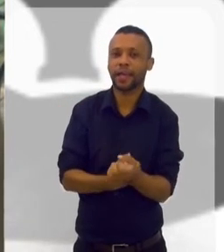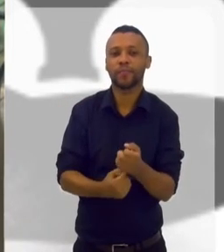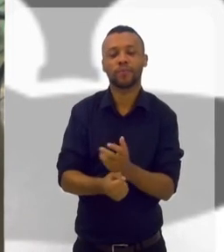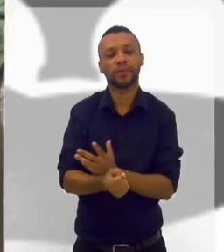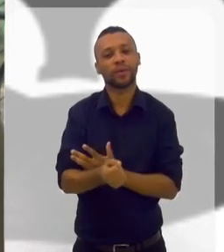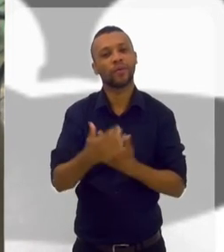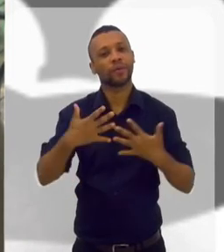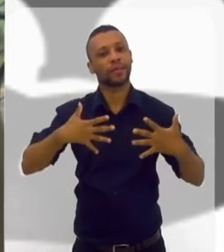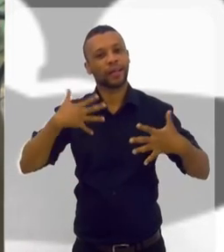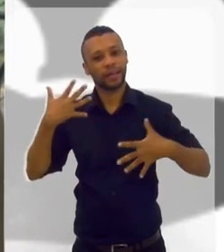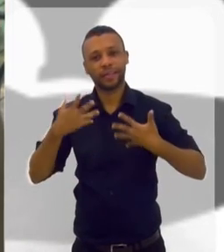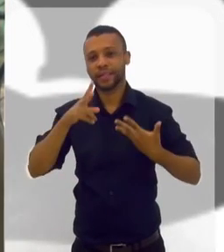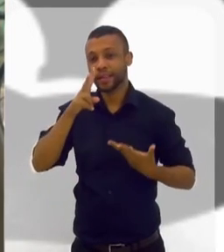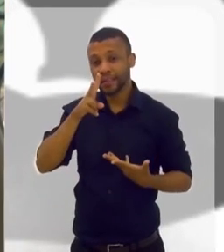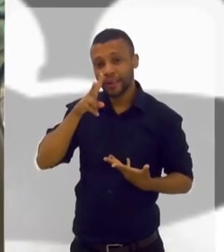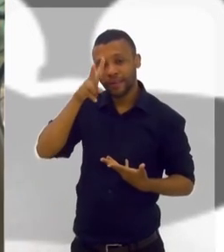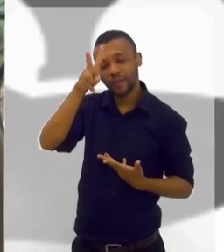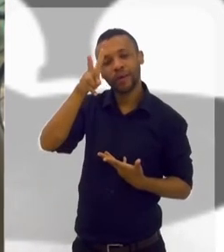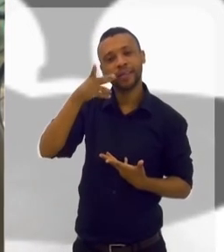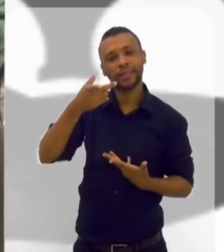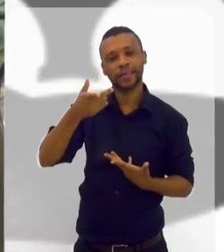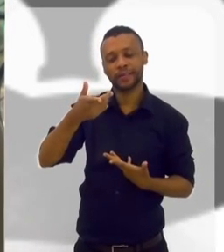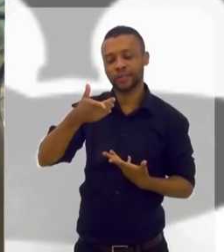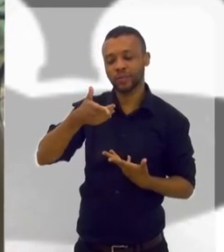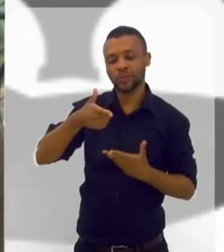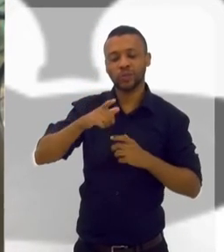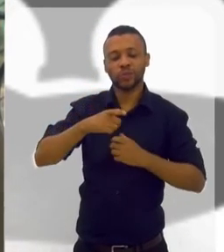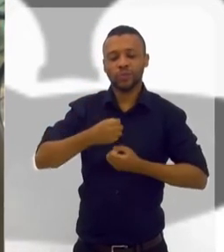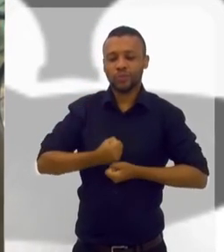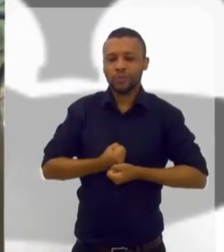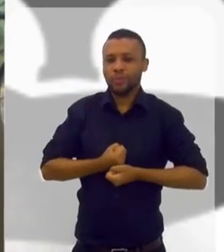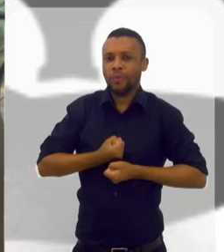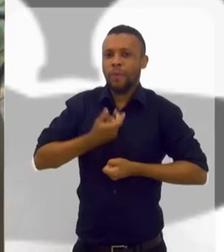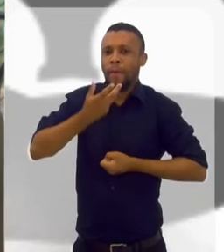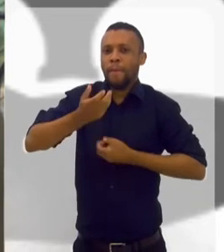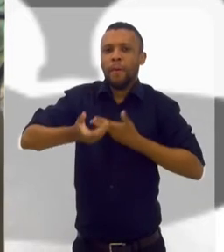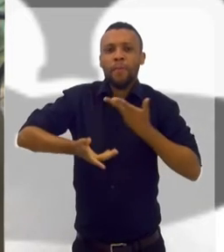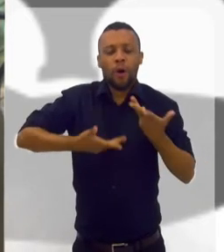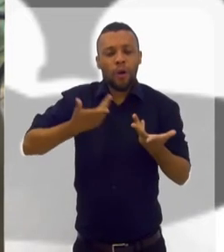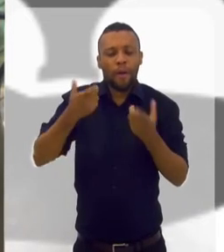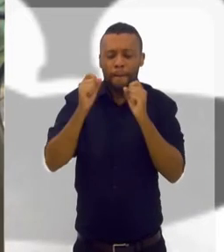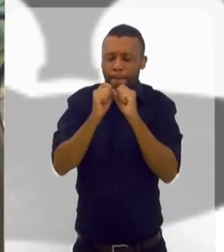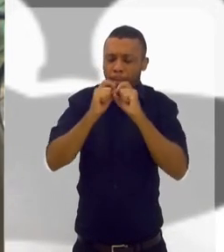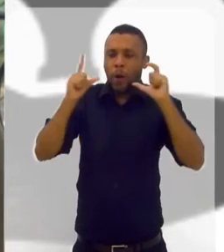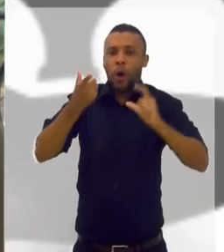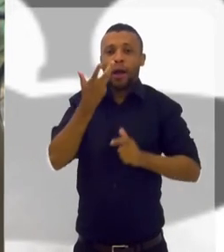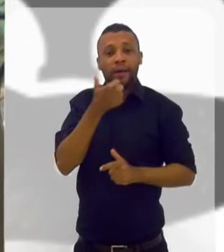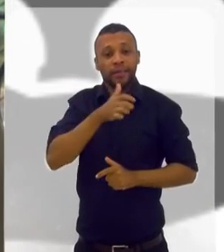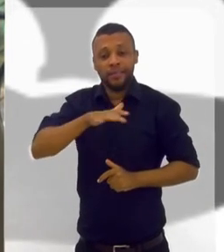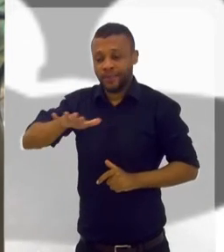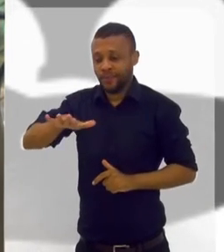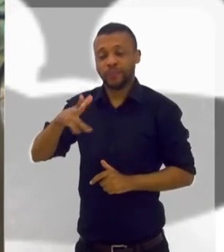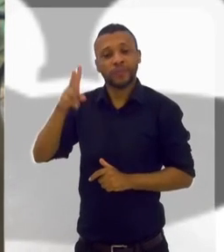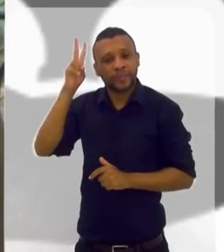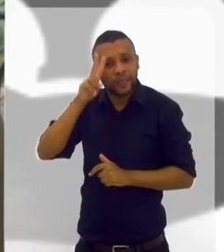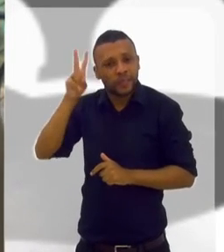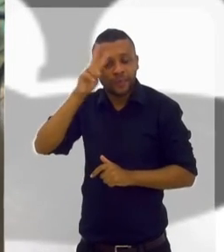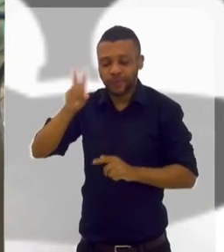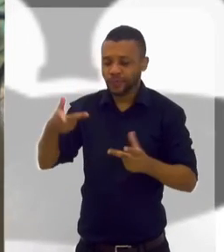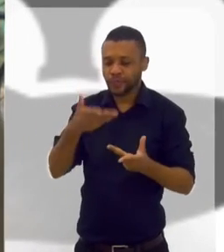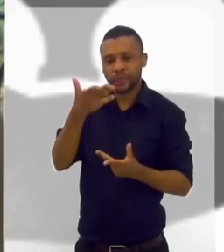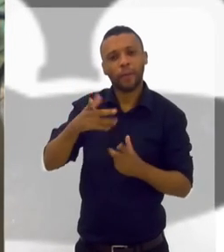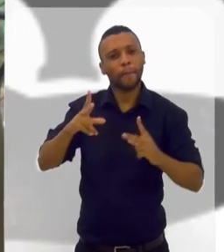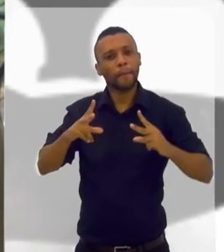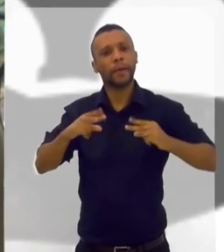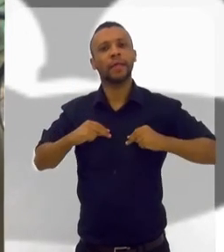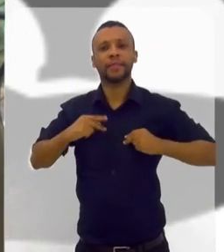essa alegria, essa força cresça ainda mais dentro de você. Porque agora desperta aquela criança pra te lembrar de que